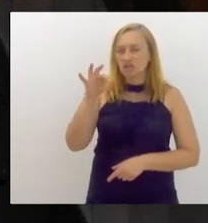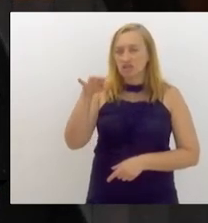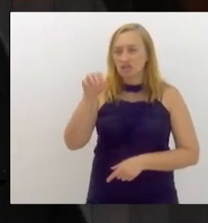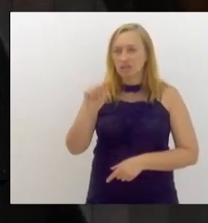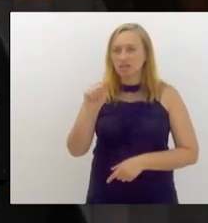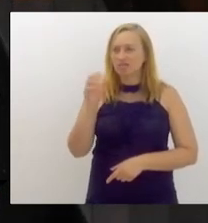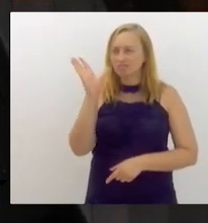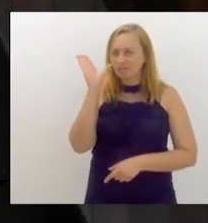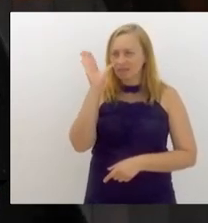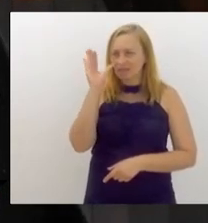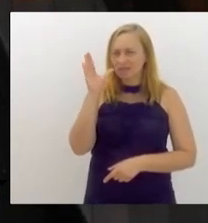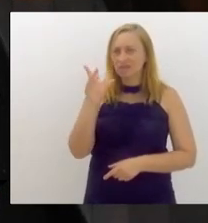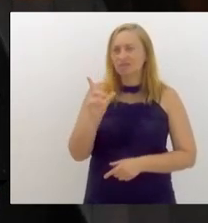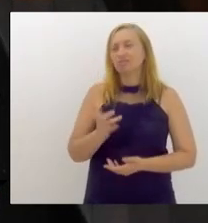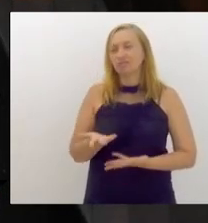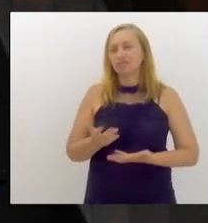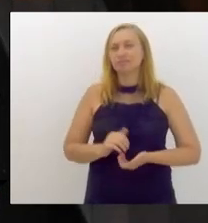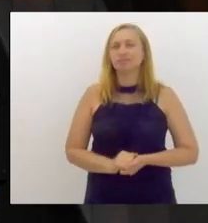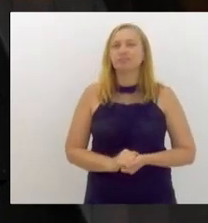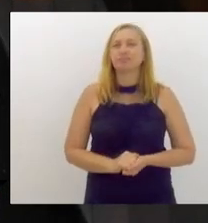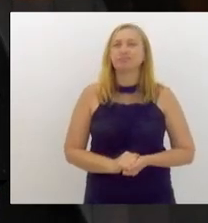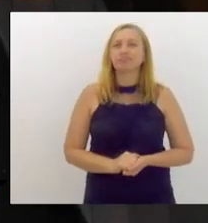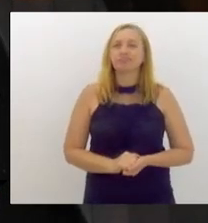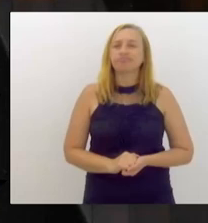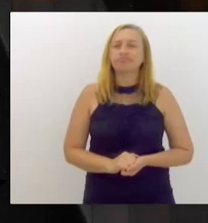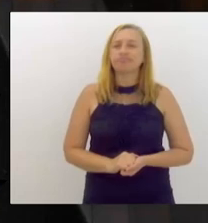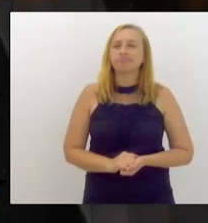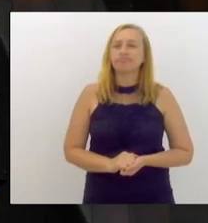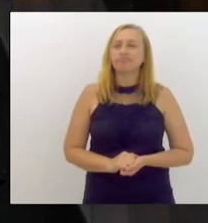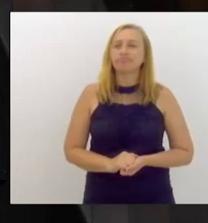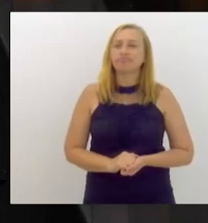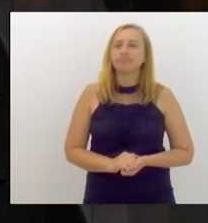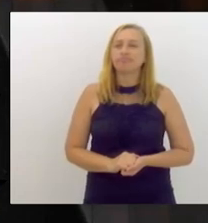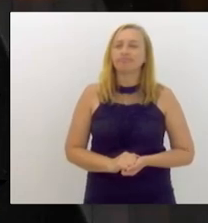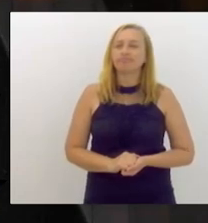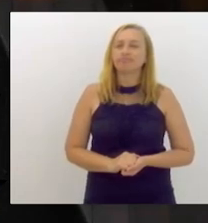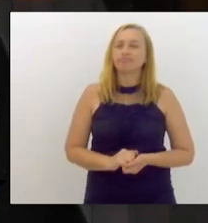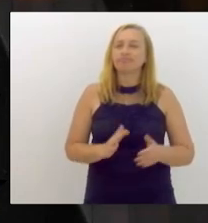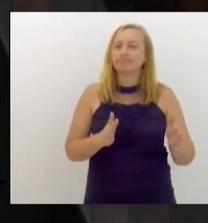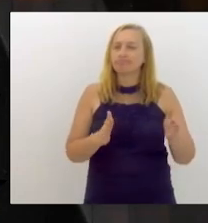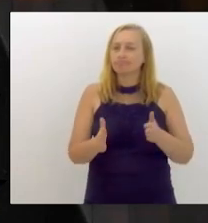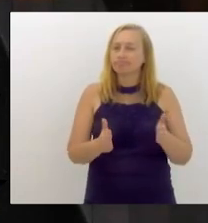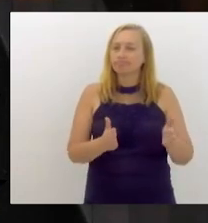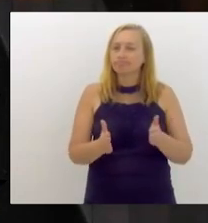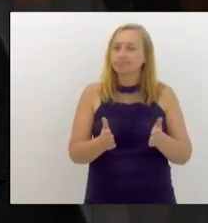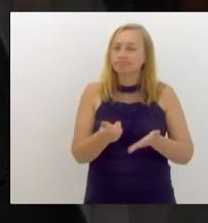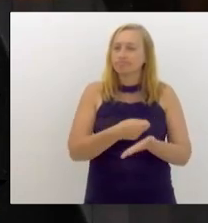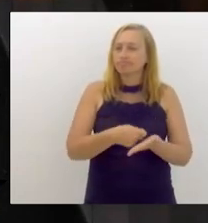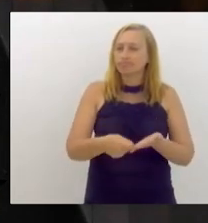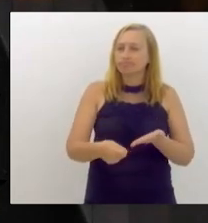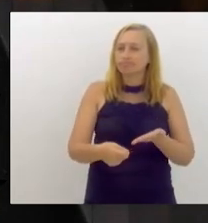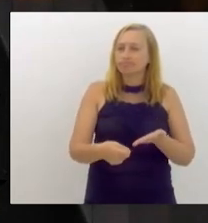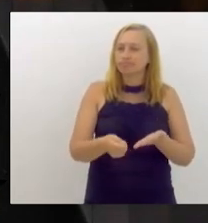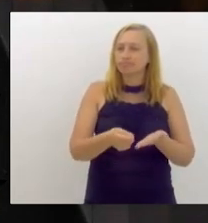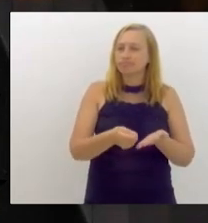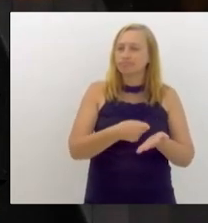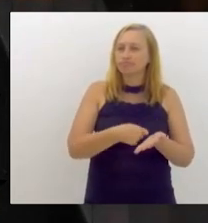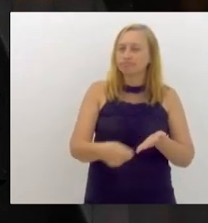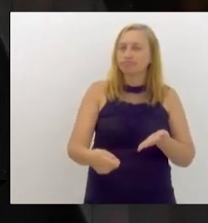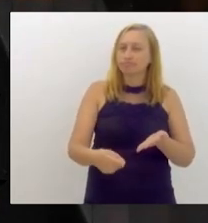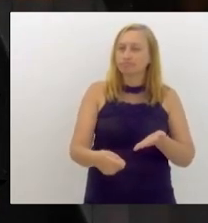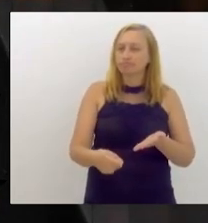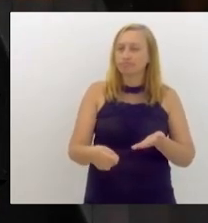Interessante, antes de fechar o período de inscrição nos partidos, como